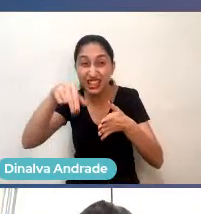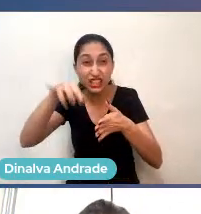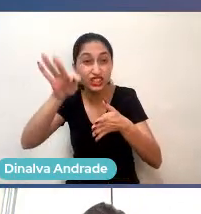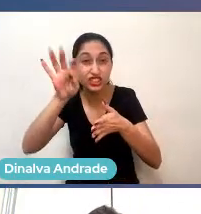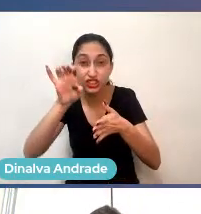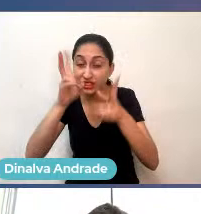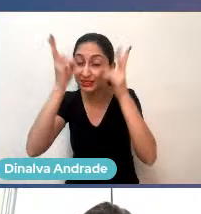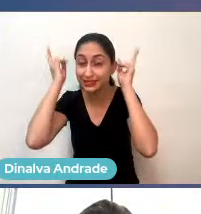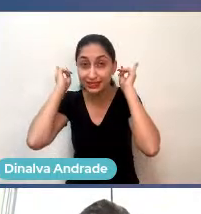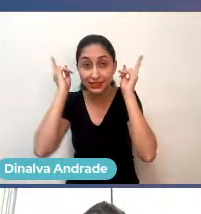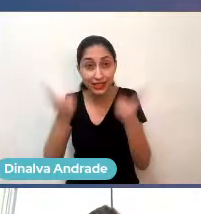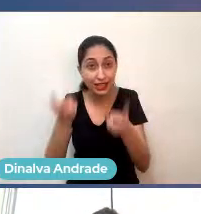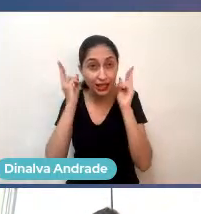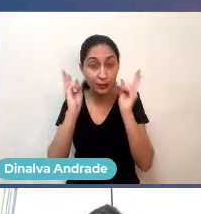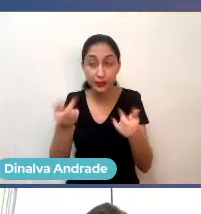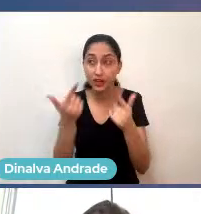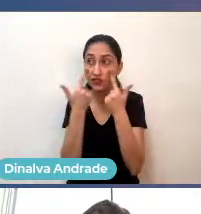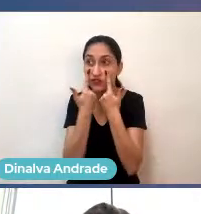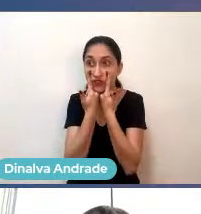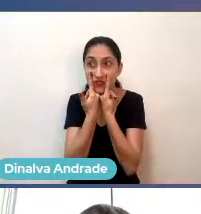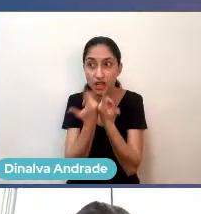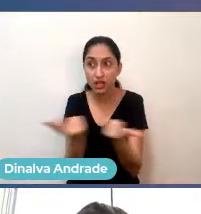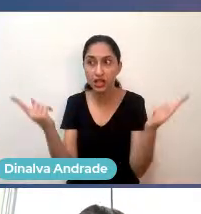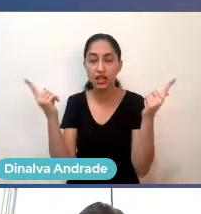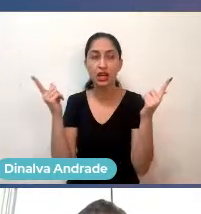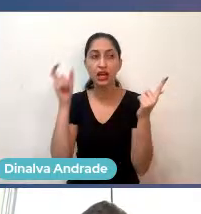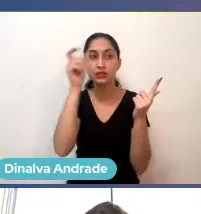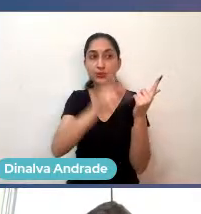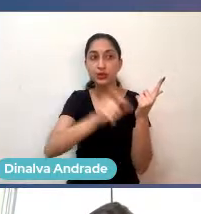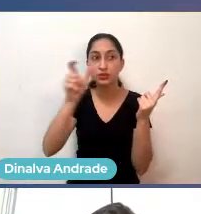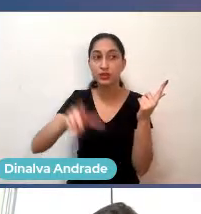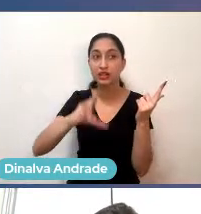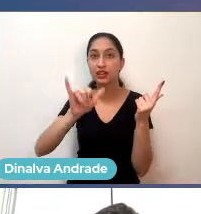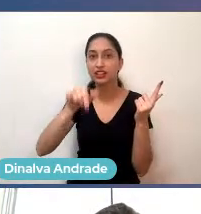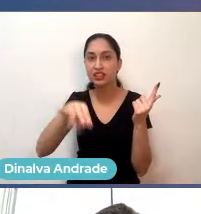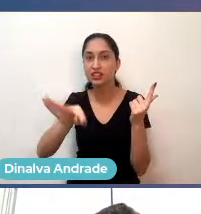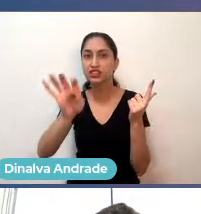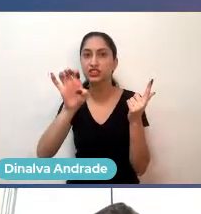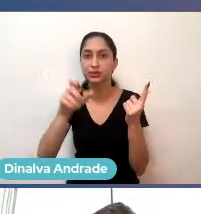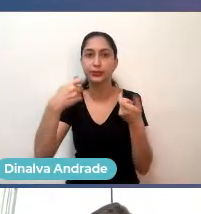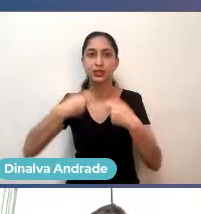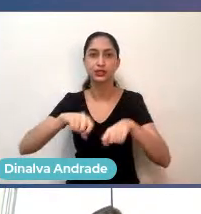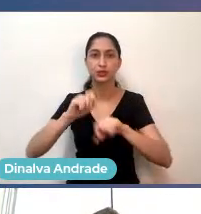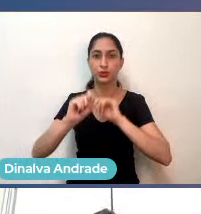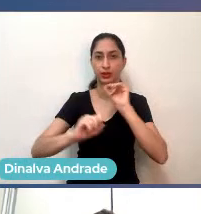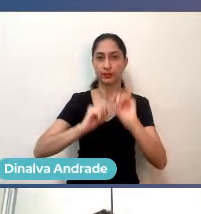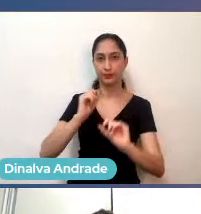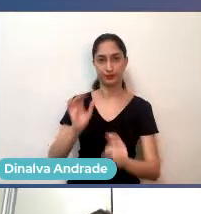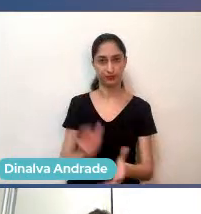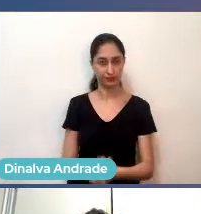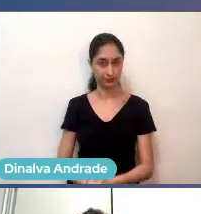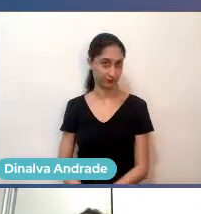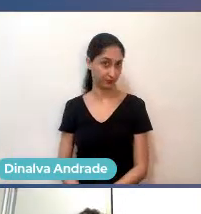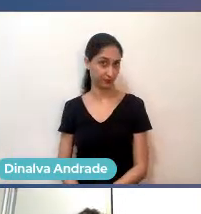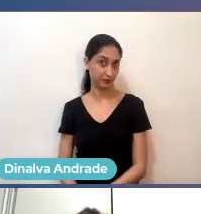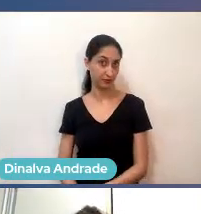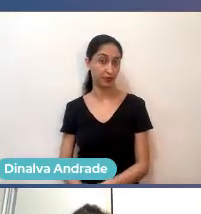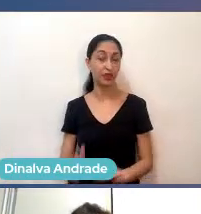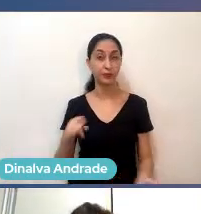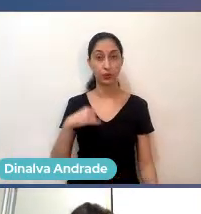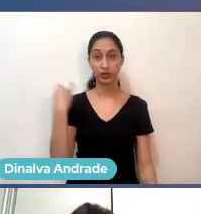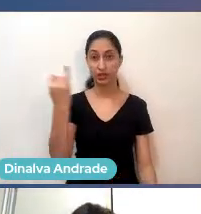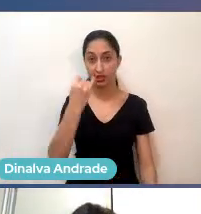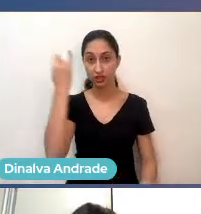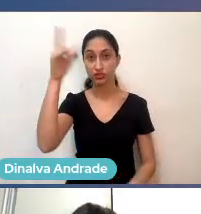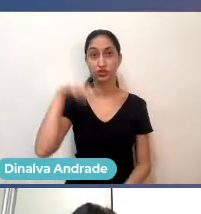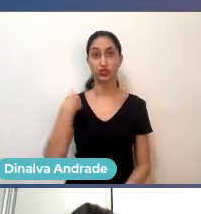atendimento das necessidades, nas necessidades, muito nas necessidades do cliente, tá? O importante é que a gente se lance